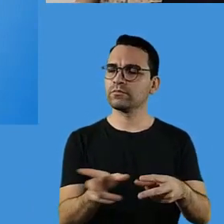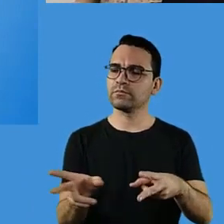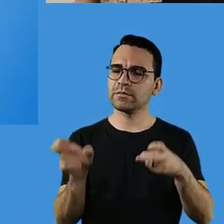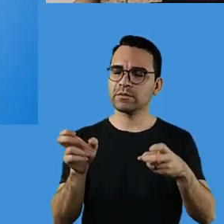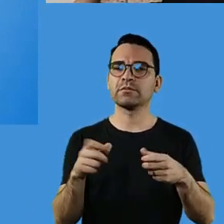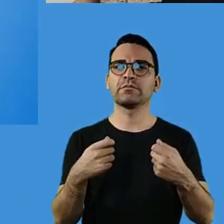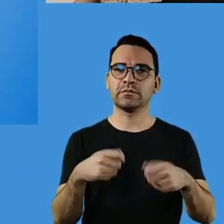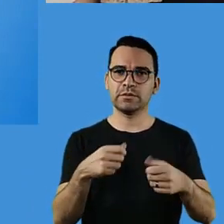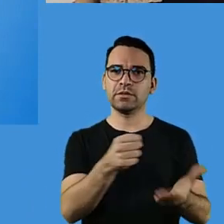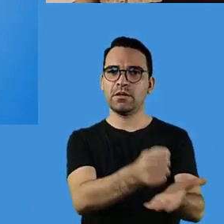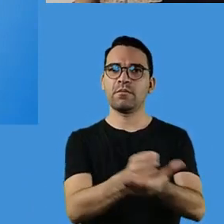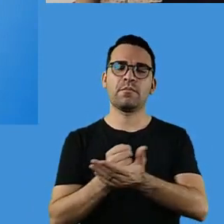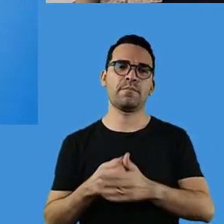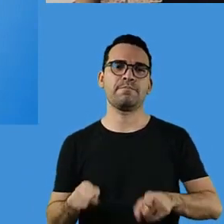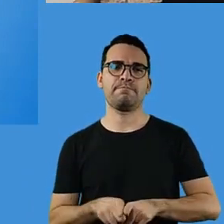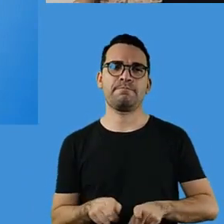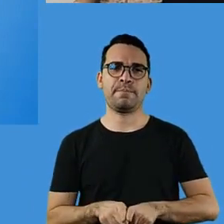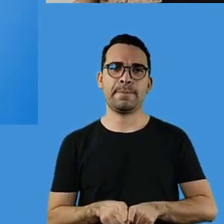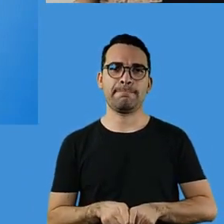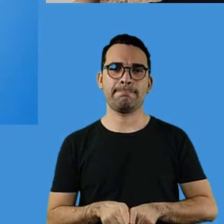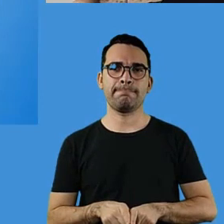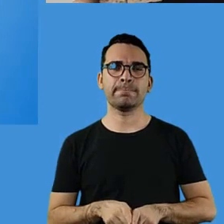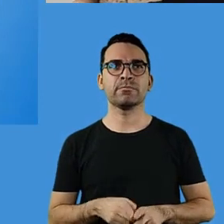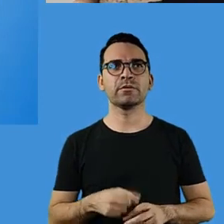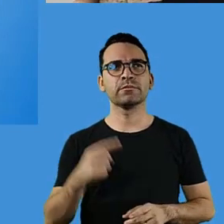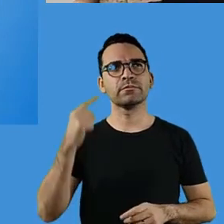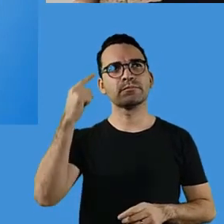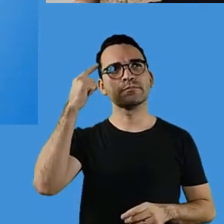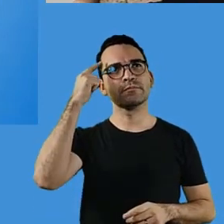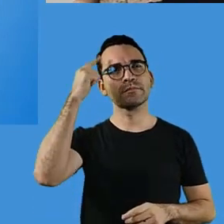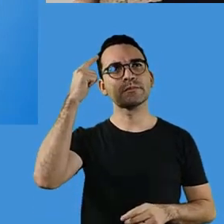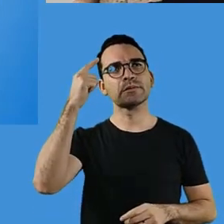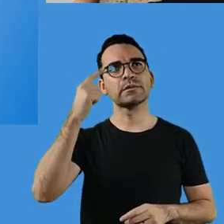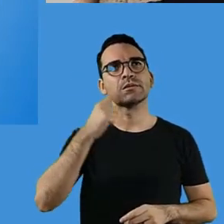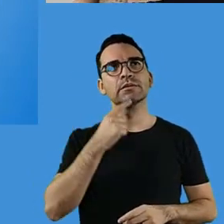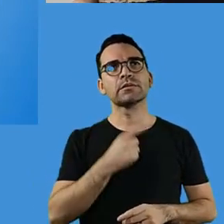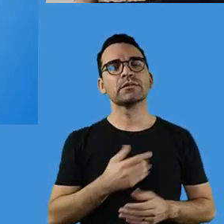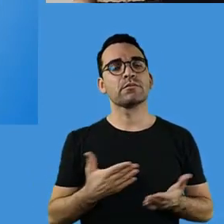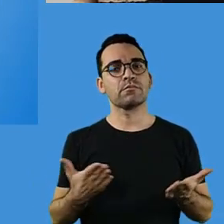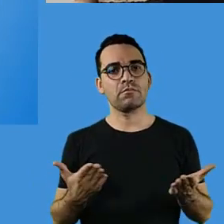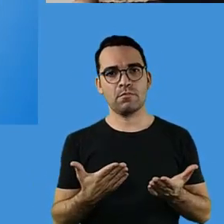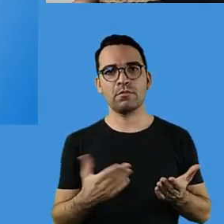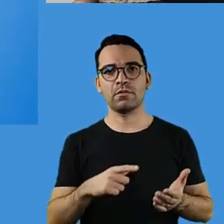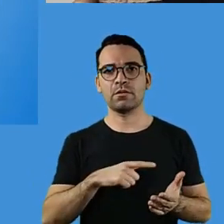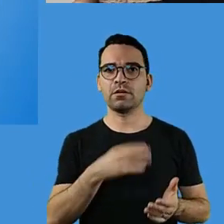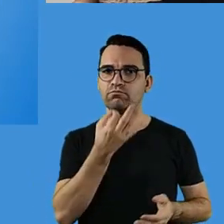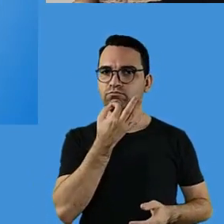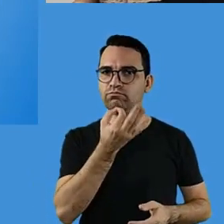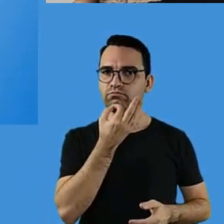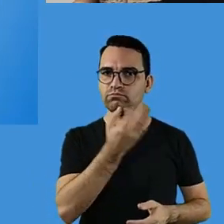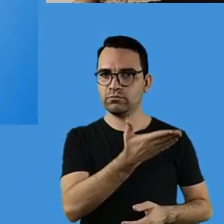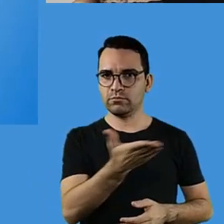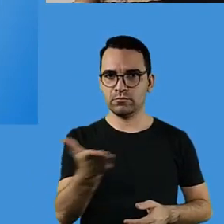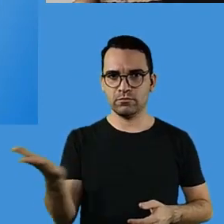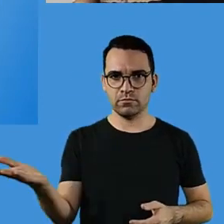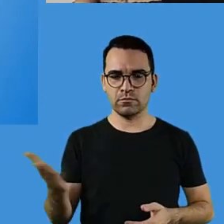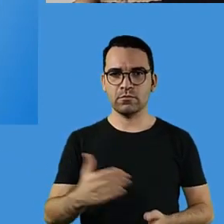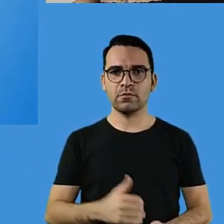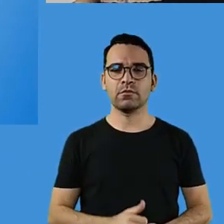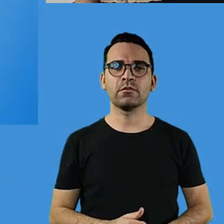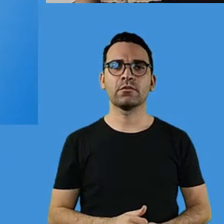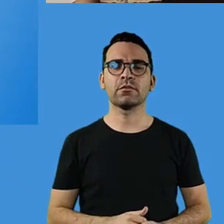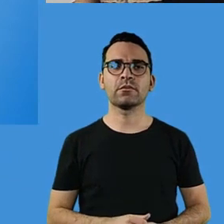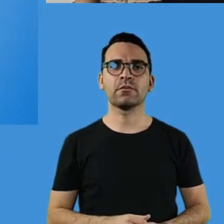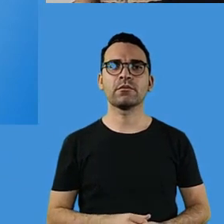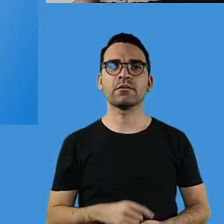da aprendizagem. E pensando nessa situação, então, eu trouxe uma sugestão para vocês,